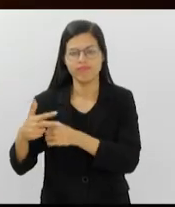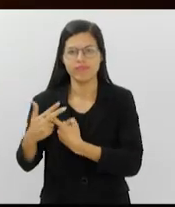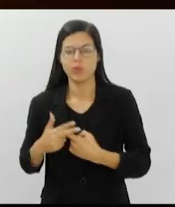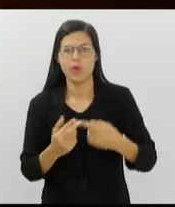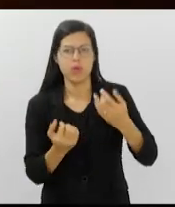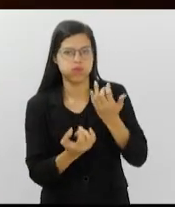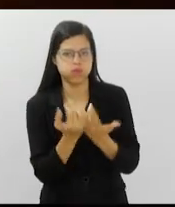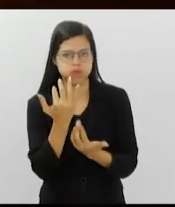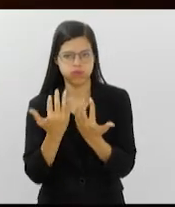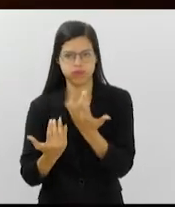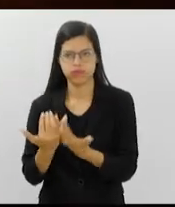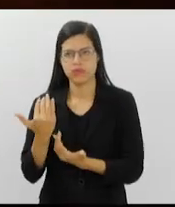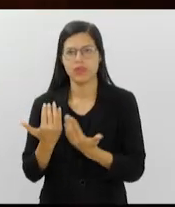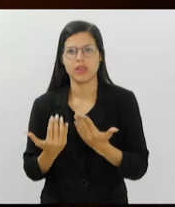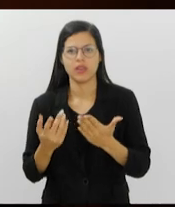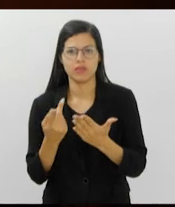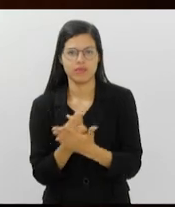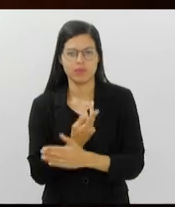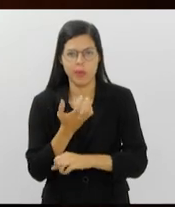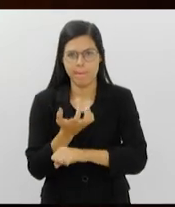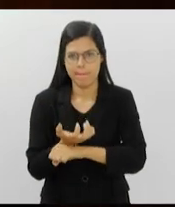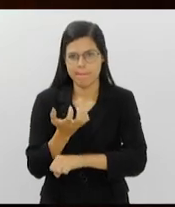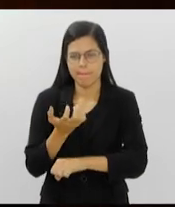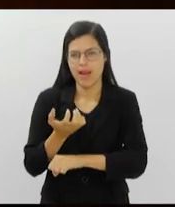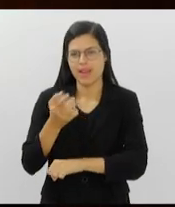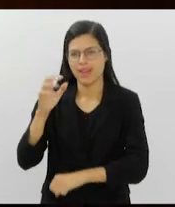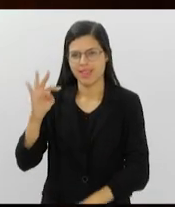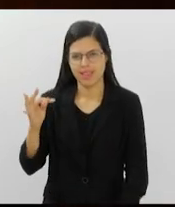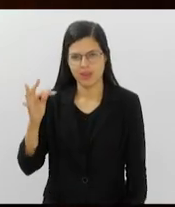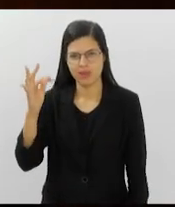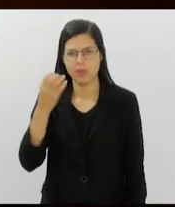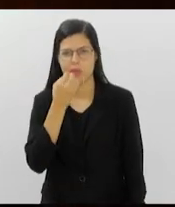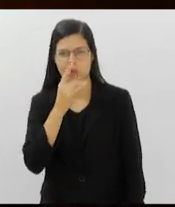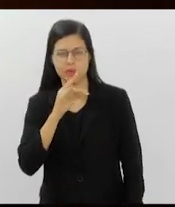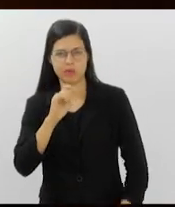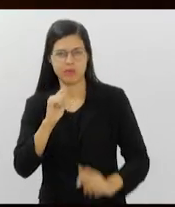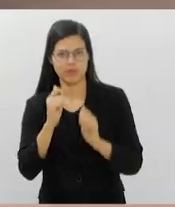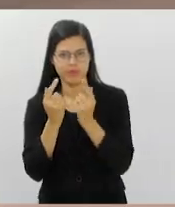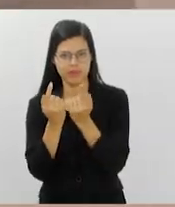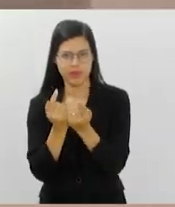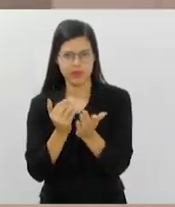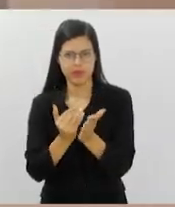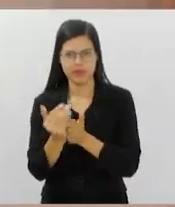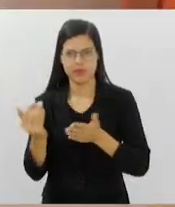incêndio em Parque Municipal em Teresópolis. O Bom Dia Alerj começa agora.